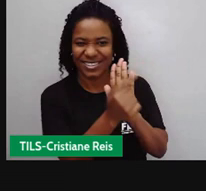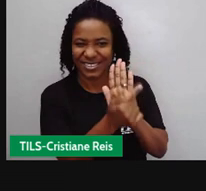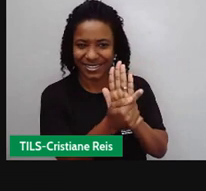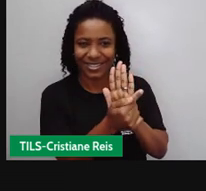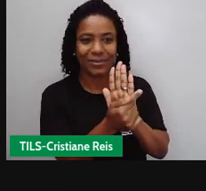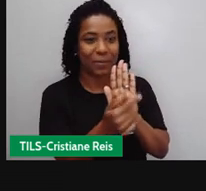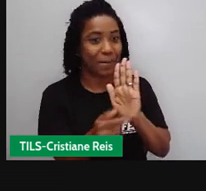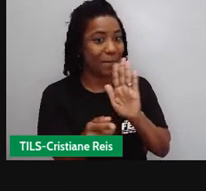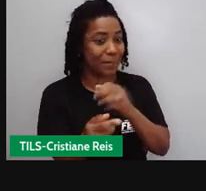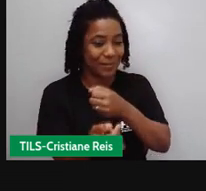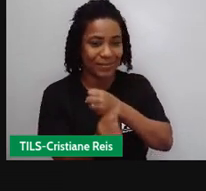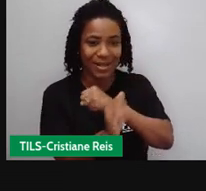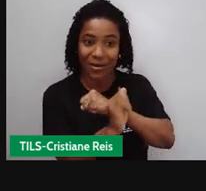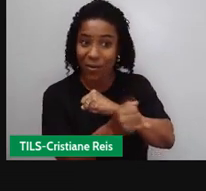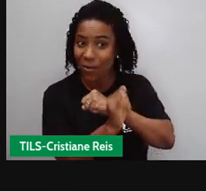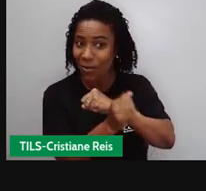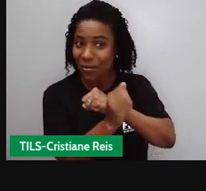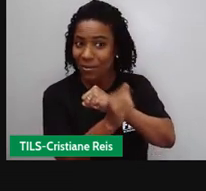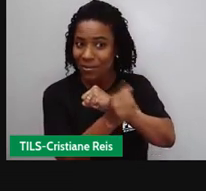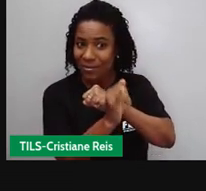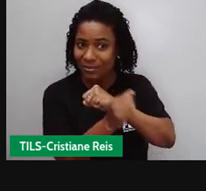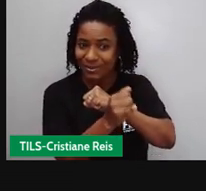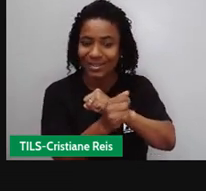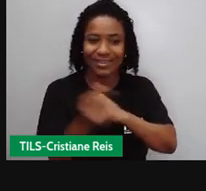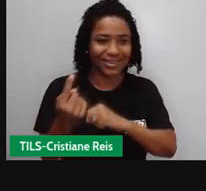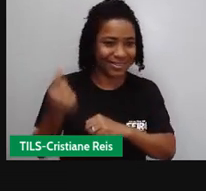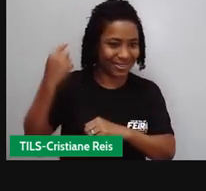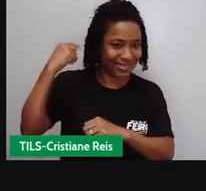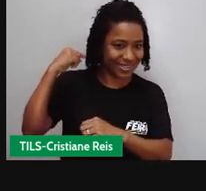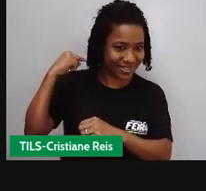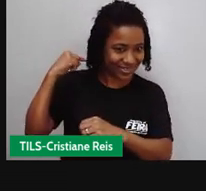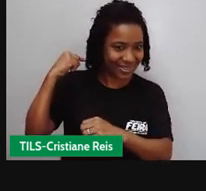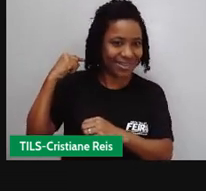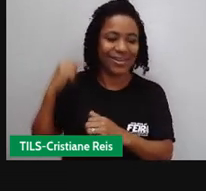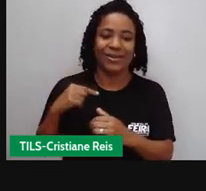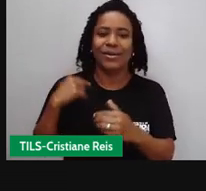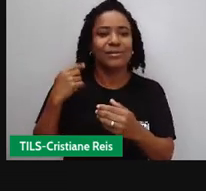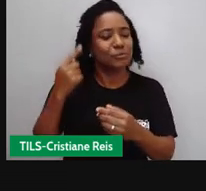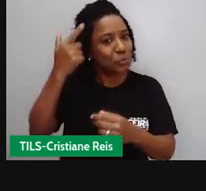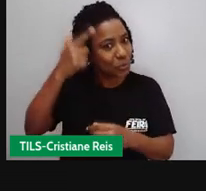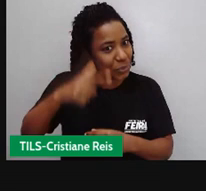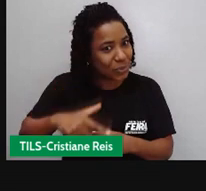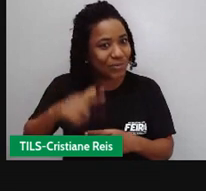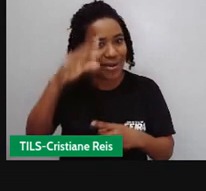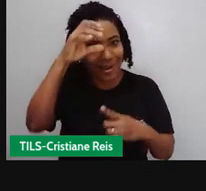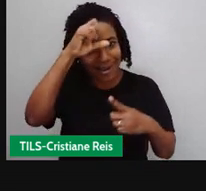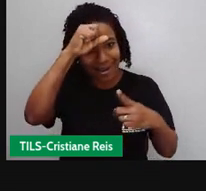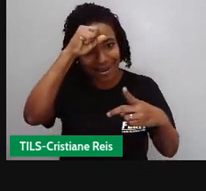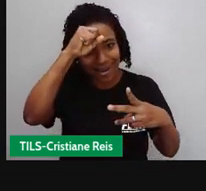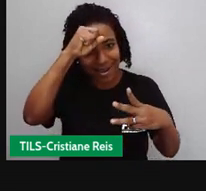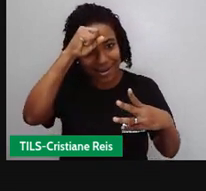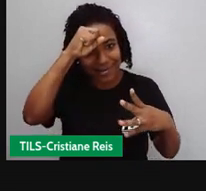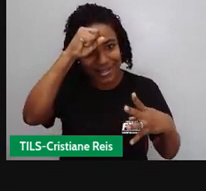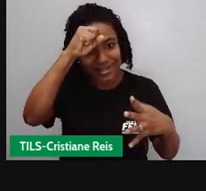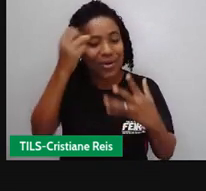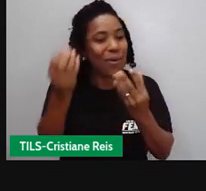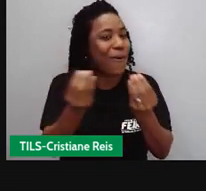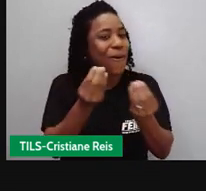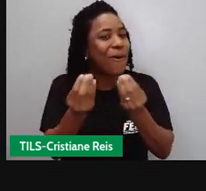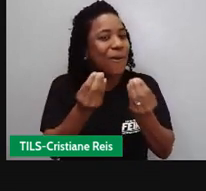anterior e aí a gente observa novamente com mais crônicas elas podem trazer variadas